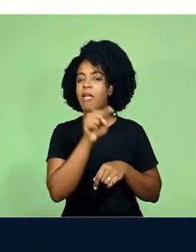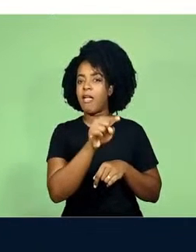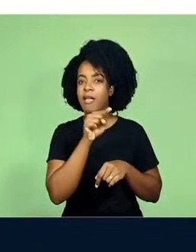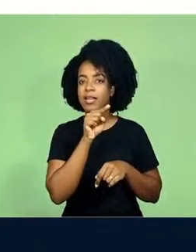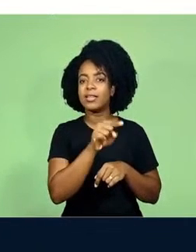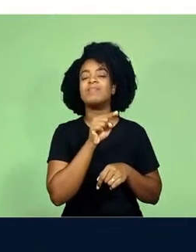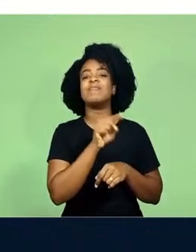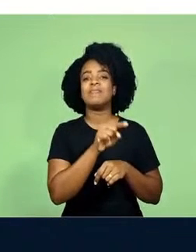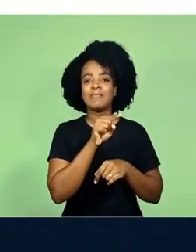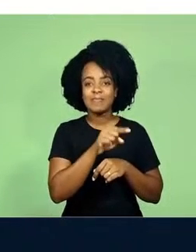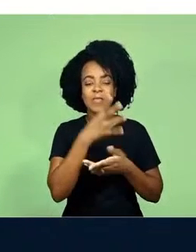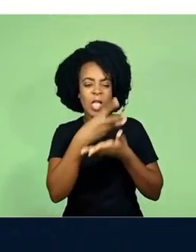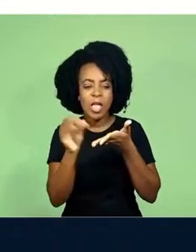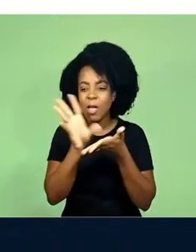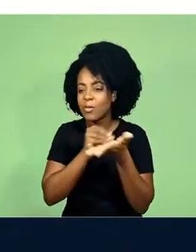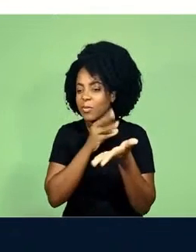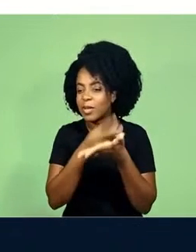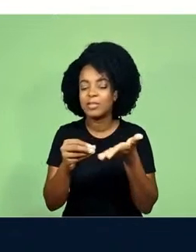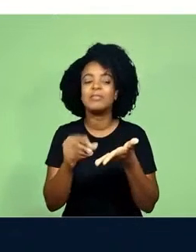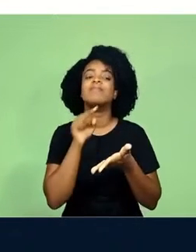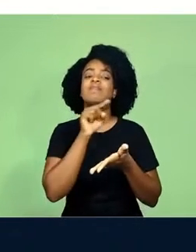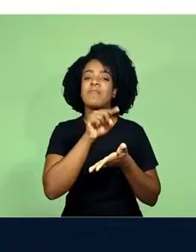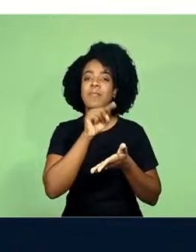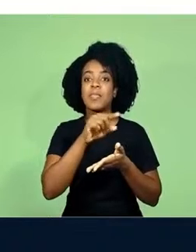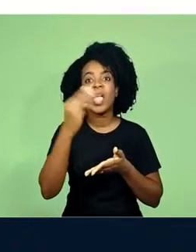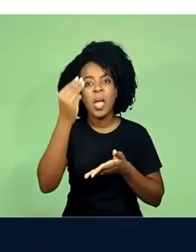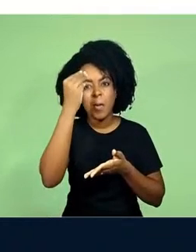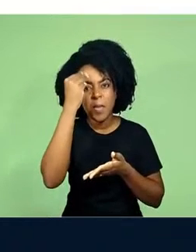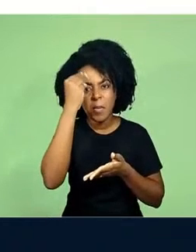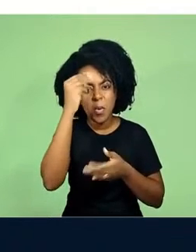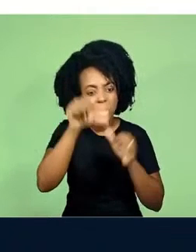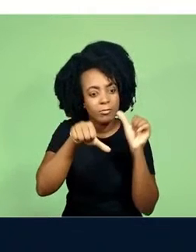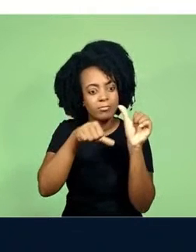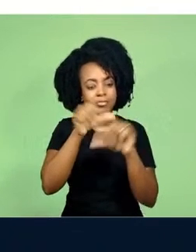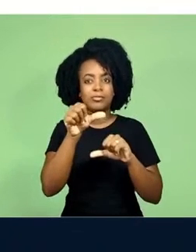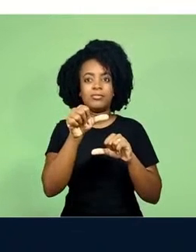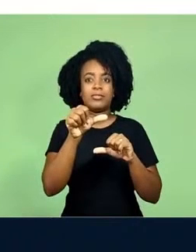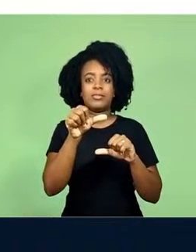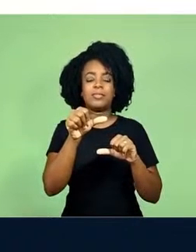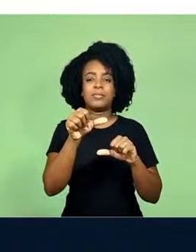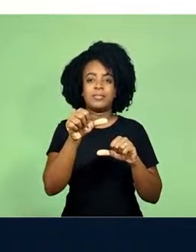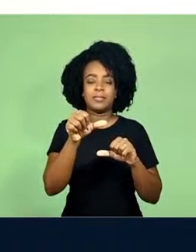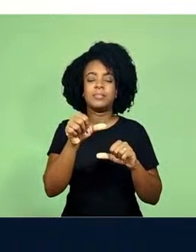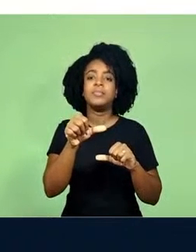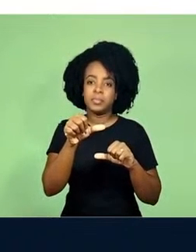o próprio personagem do Harrison Ford sequestrado e que teve a sua memória alterada.